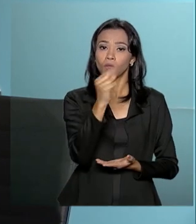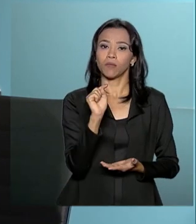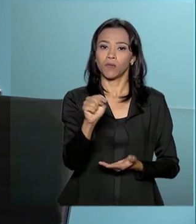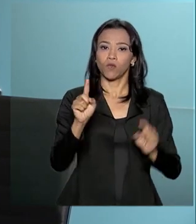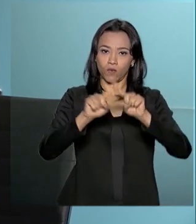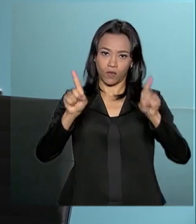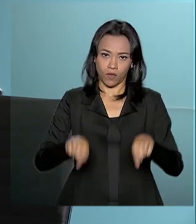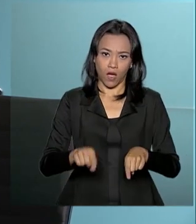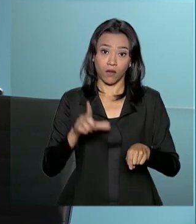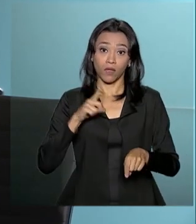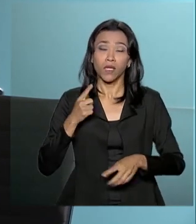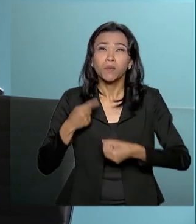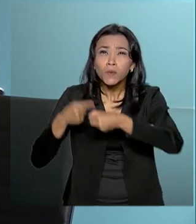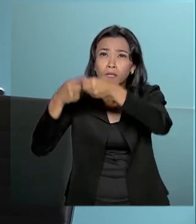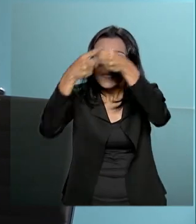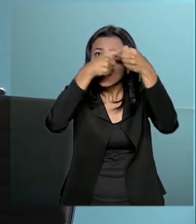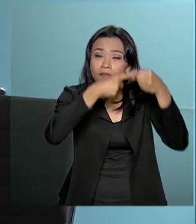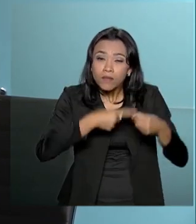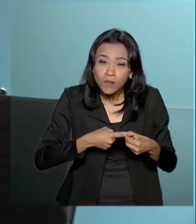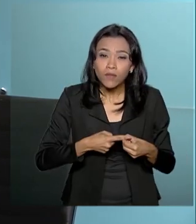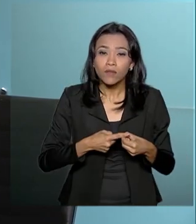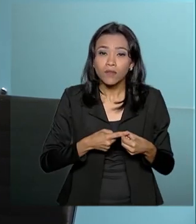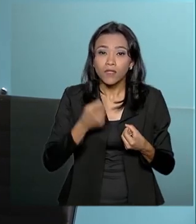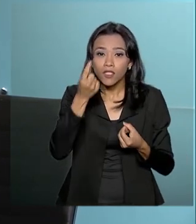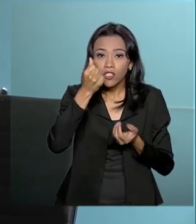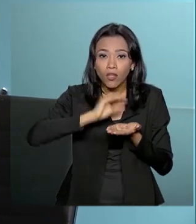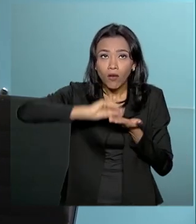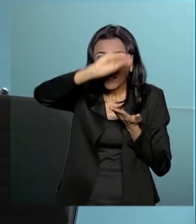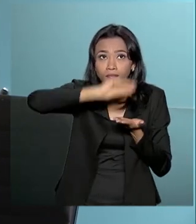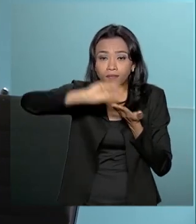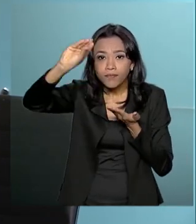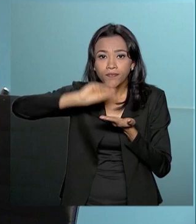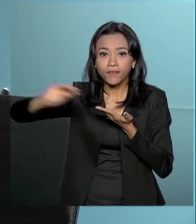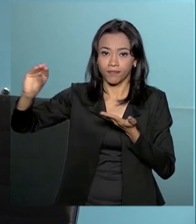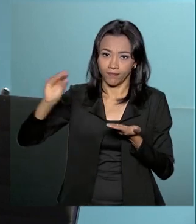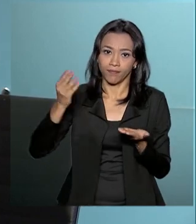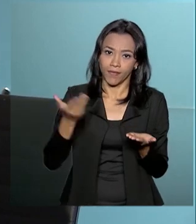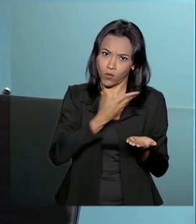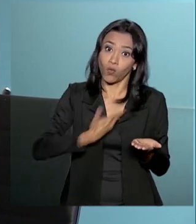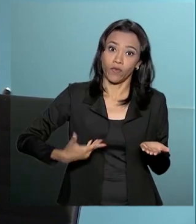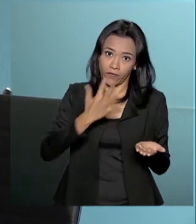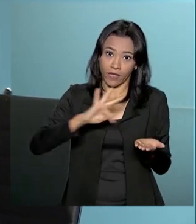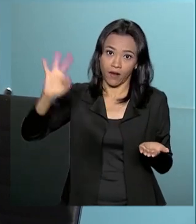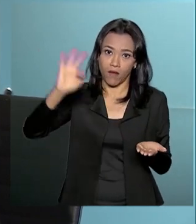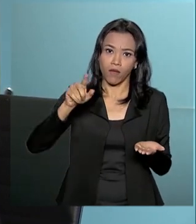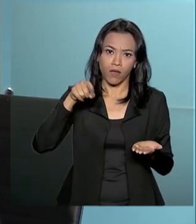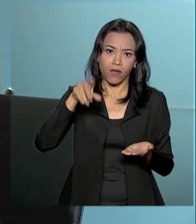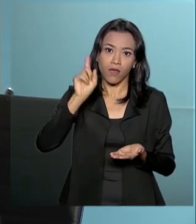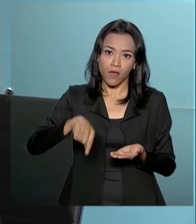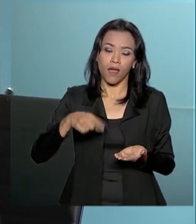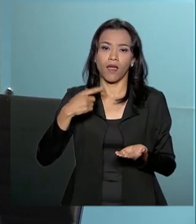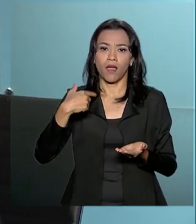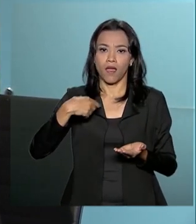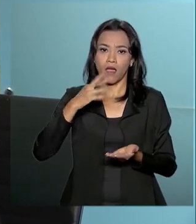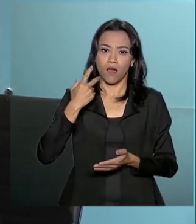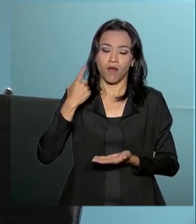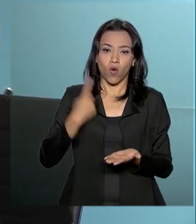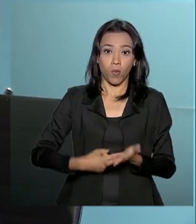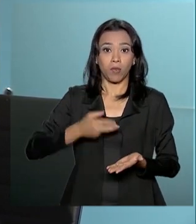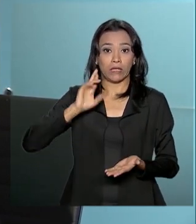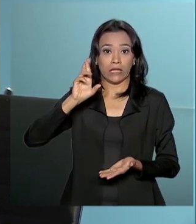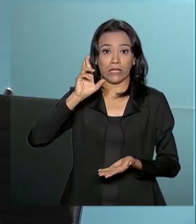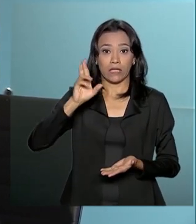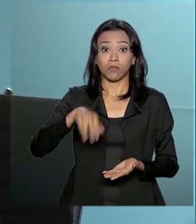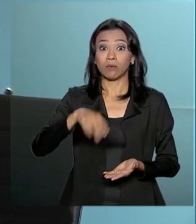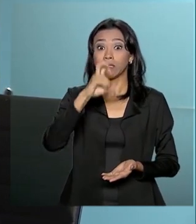Só municípios que recebem os repasses governamentais do governo federal, que seria a responsabilidade nossa fiscalizar, são 5